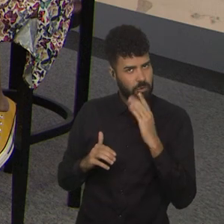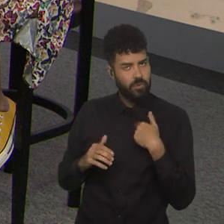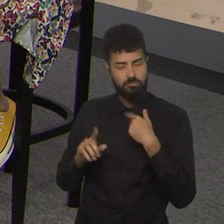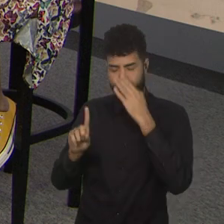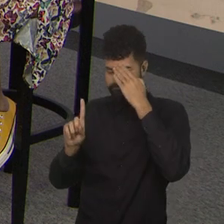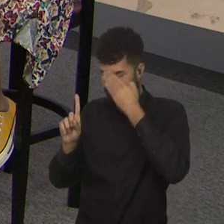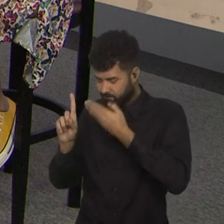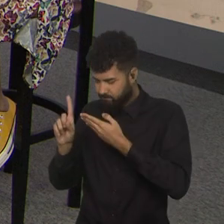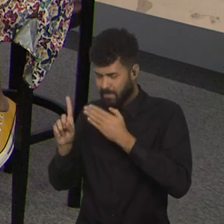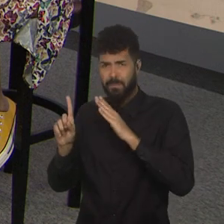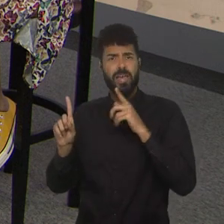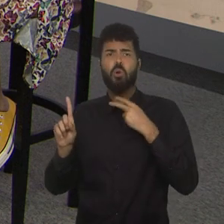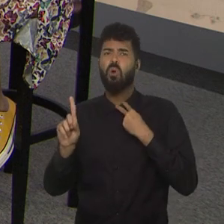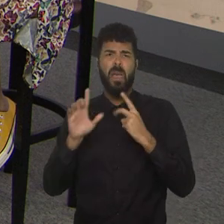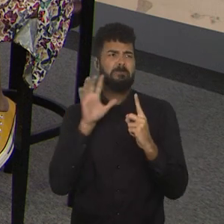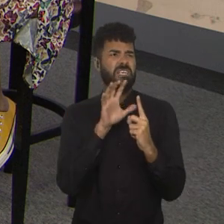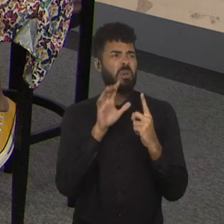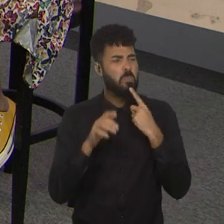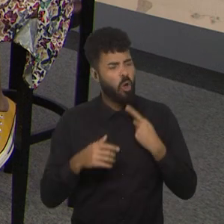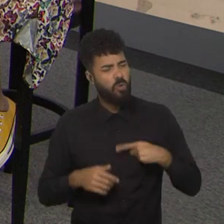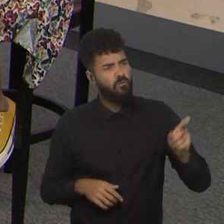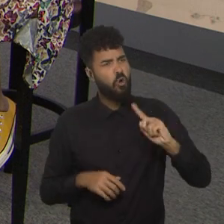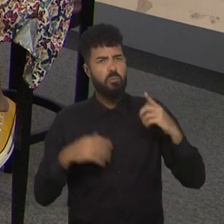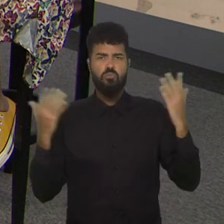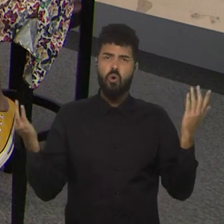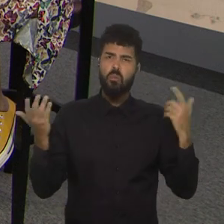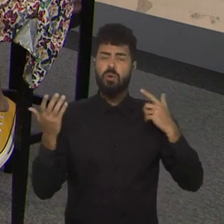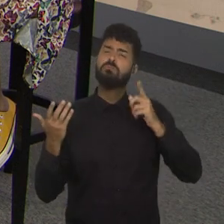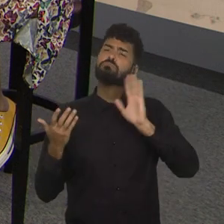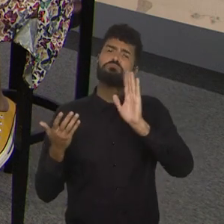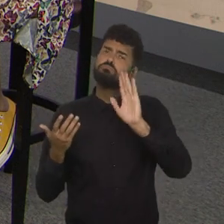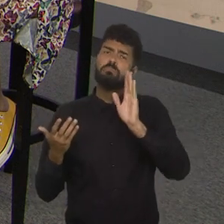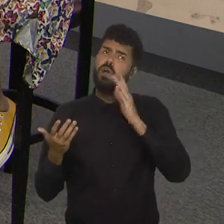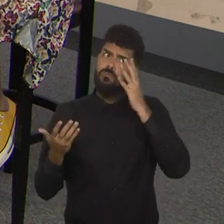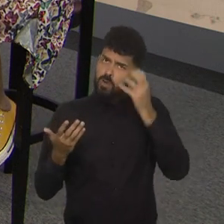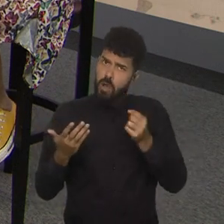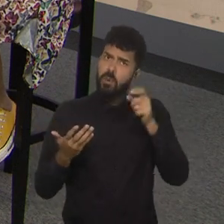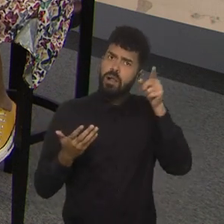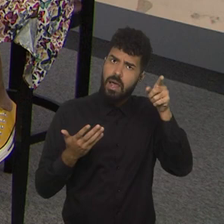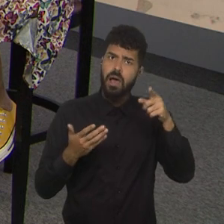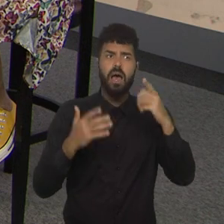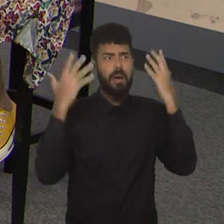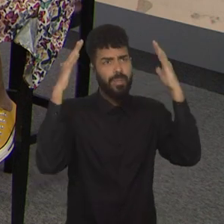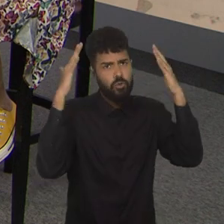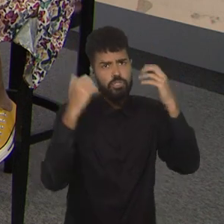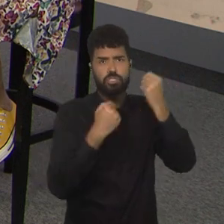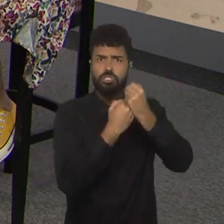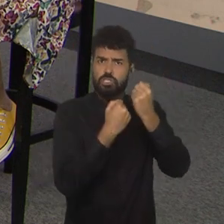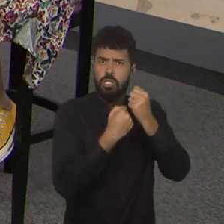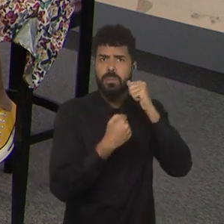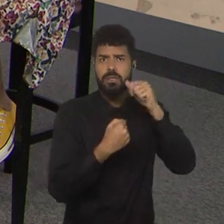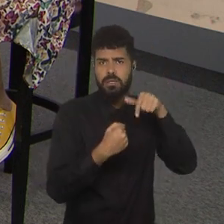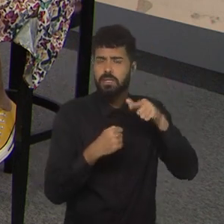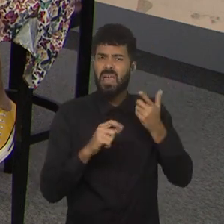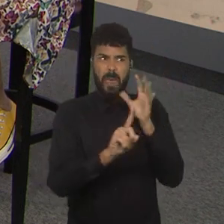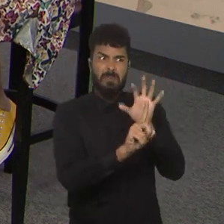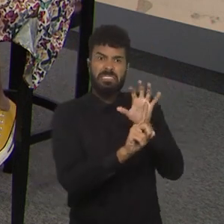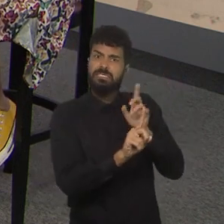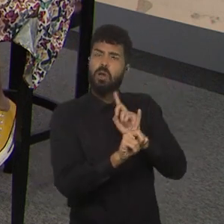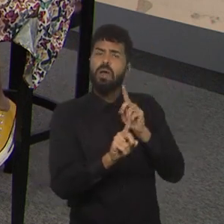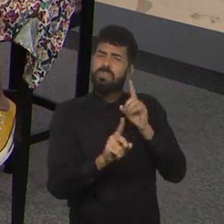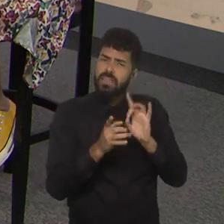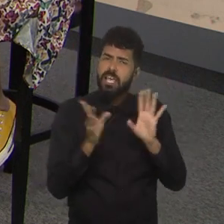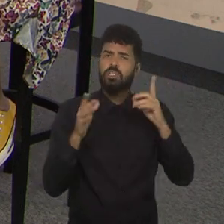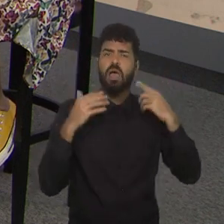colocar essa pressão para os jogadores que estão lá, pô, a Cristiane não foi, vamos lá para aplaudir a Cris, vamos falar dela, mas não coloca nenhuma pressão, deixa elas chegarem